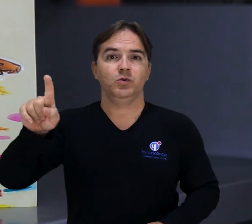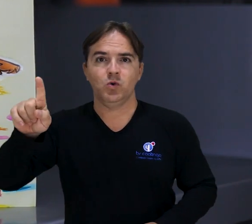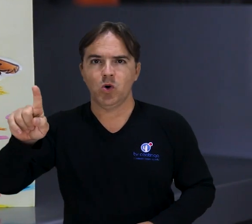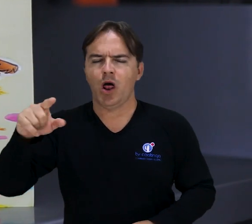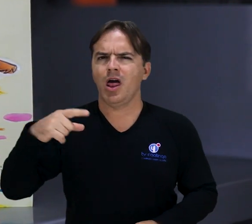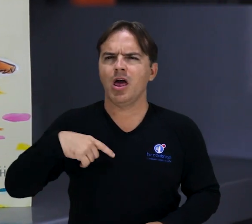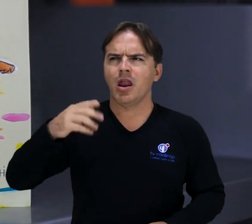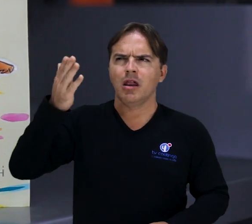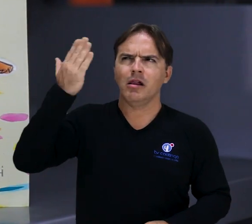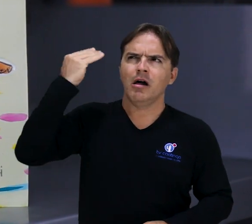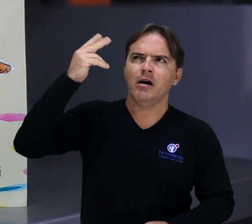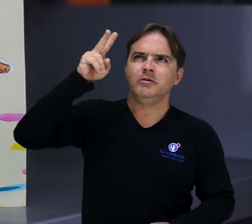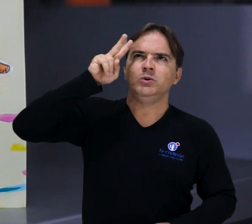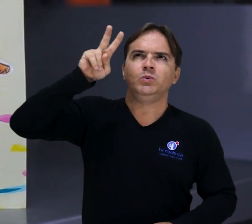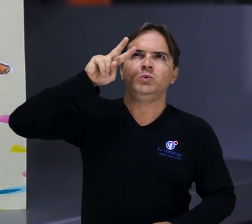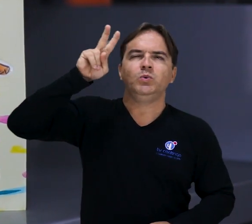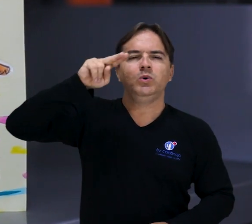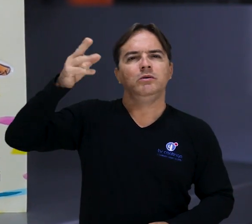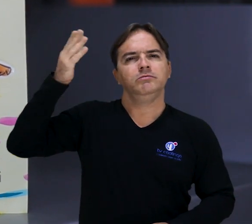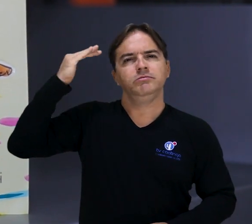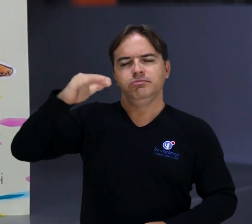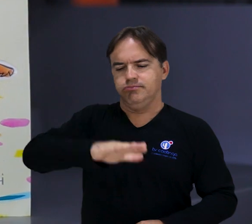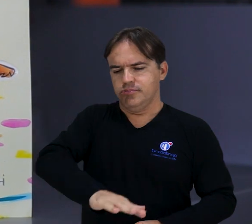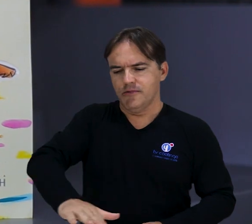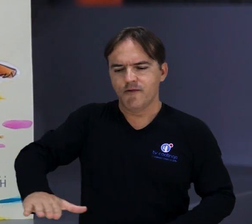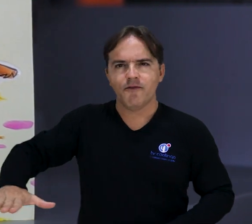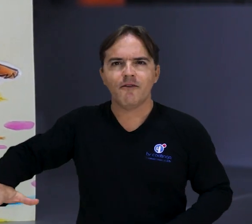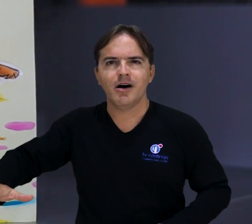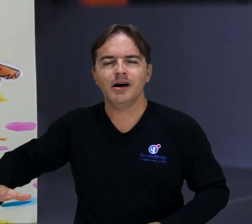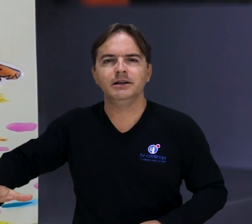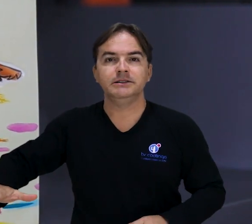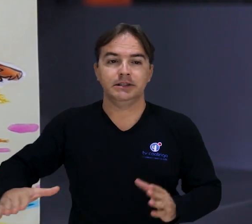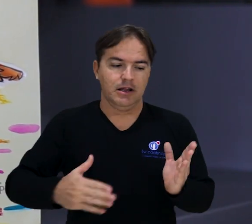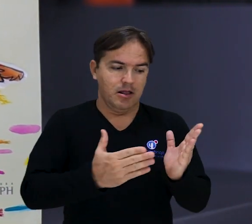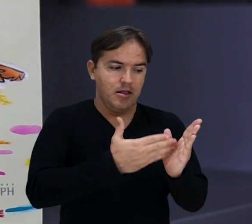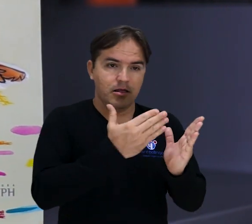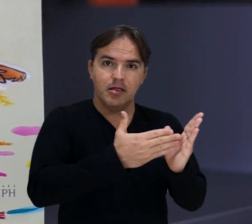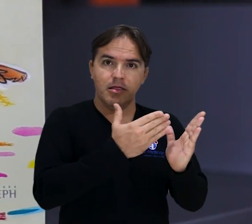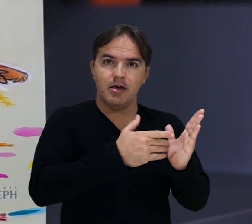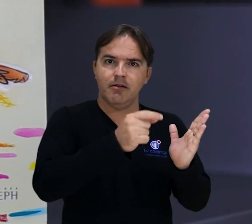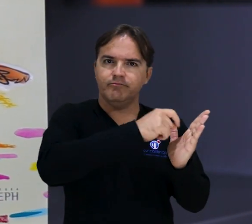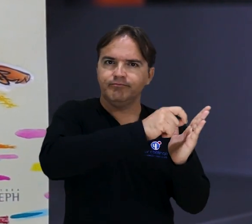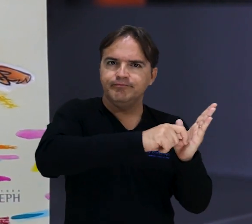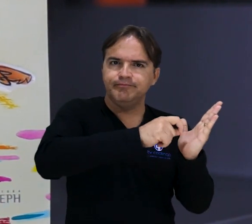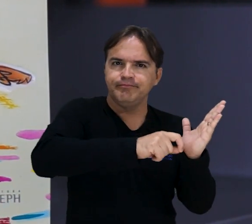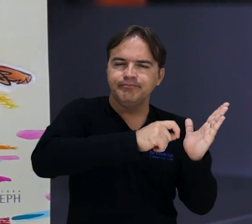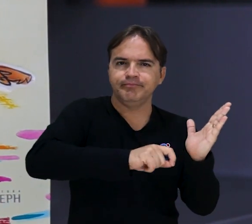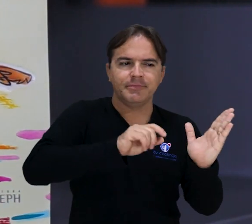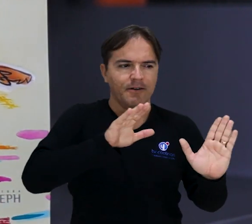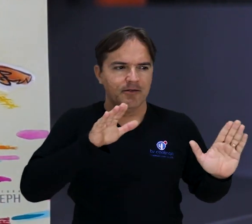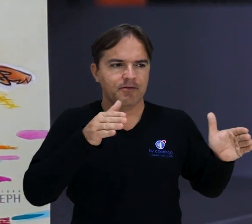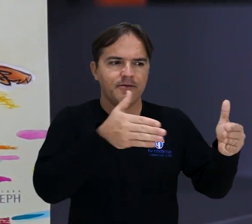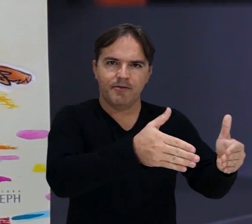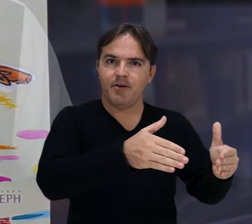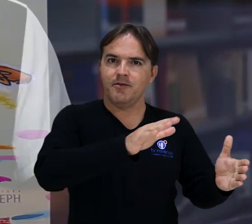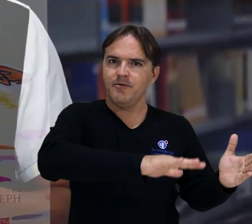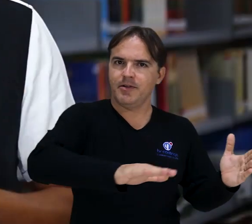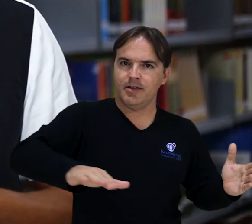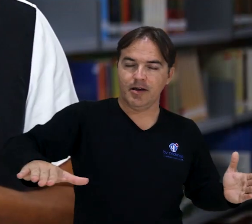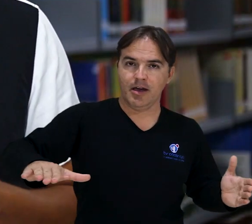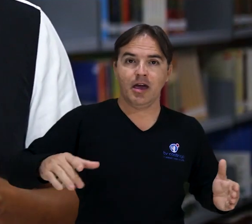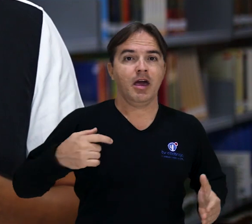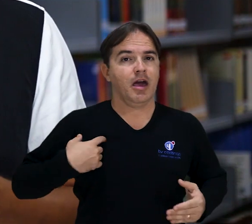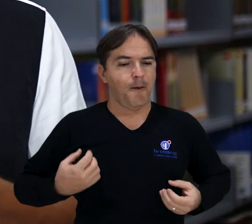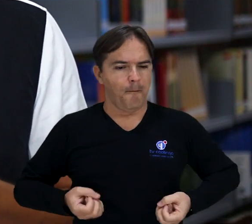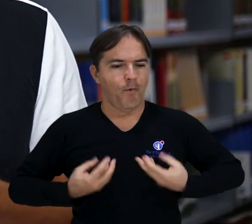em uma obra infantil, que é o Espírito das Cores. Eu sou poeta, cantador